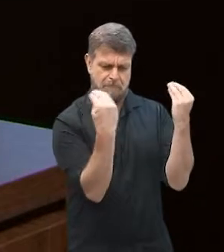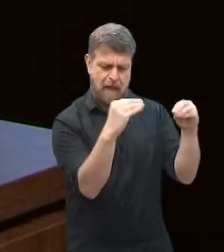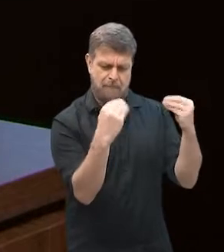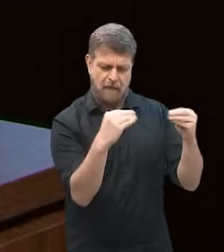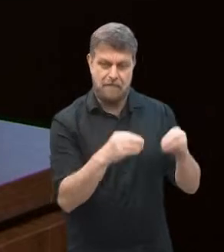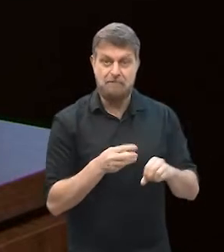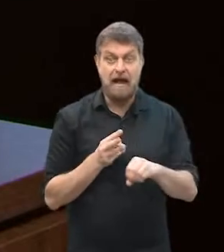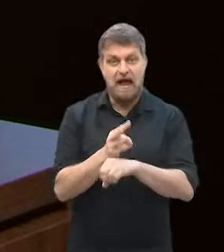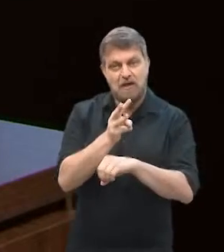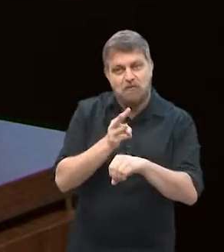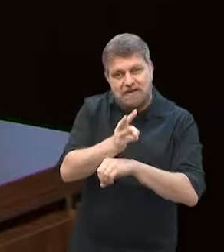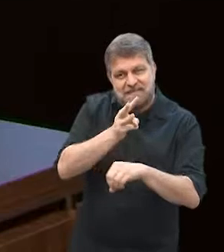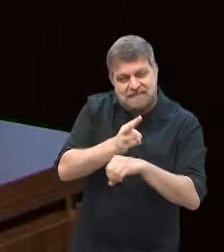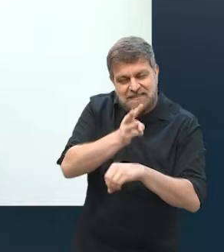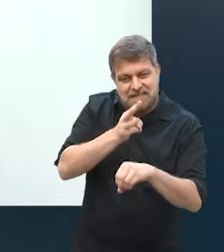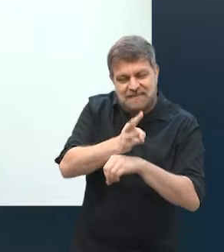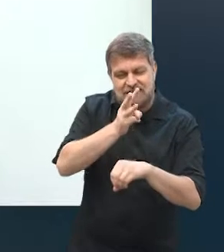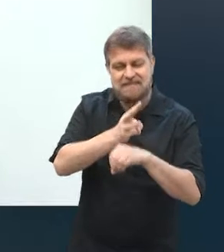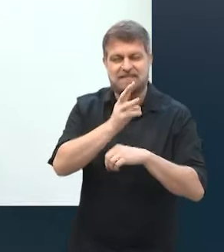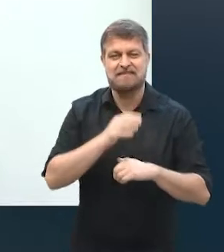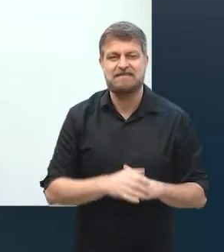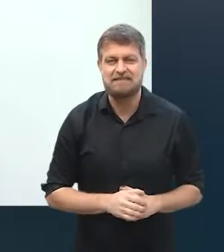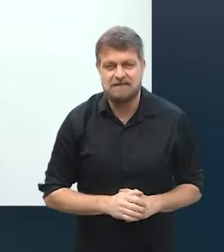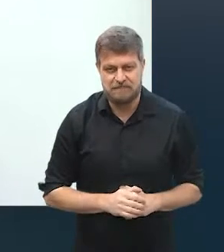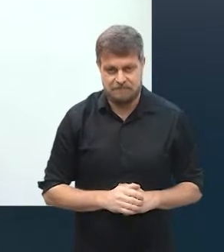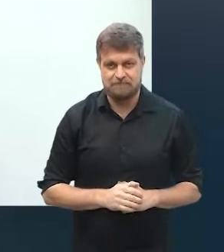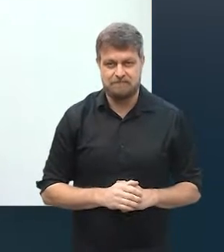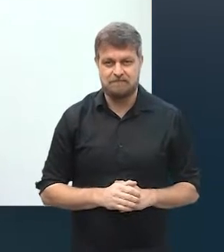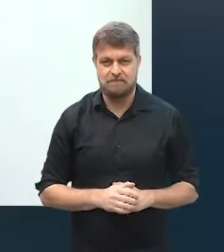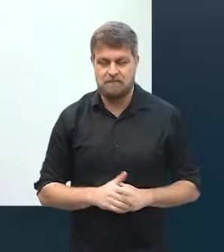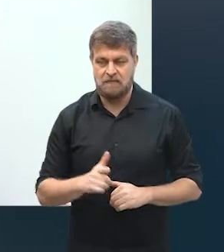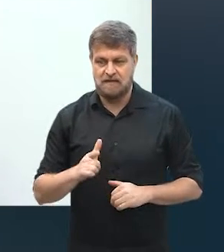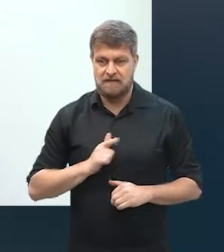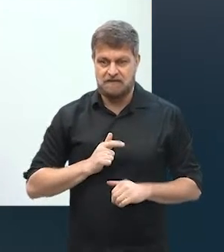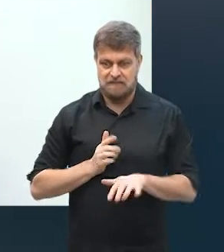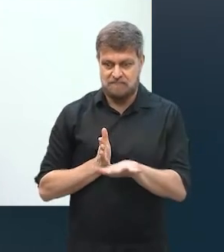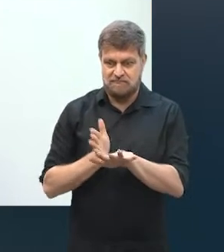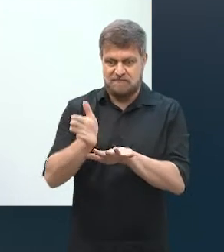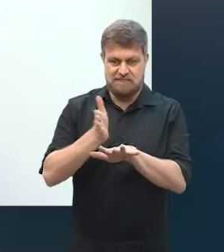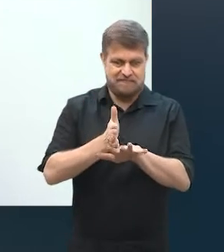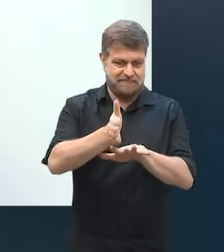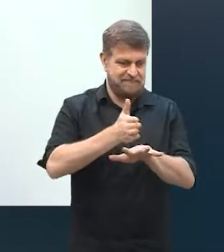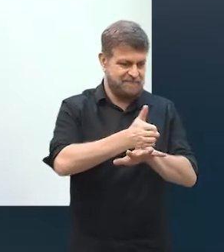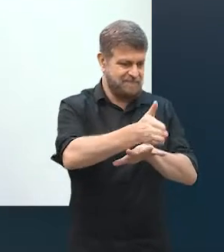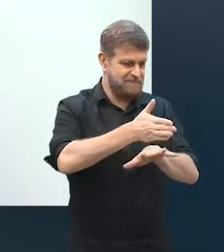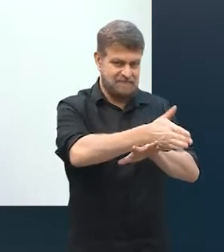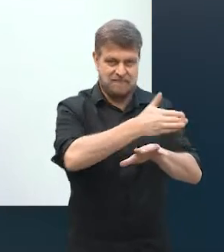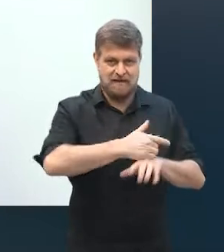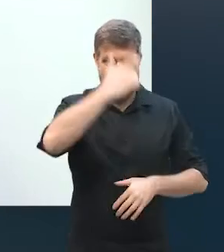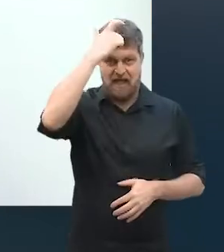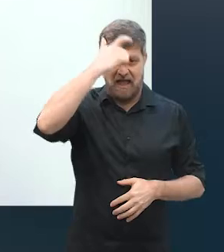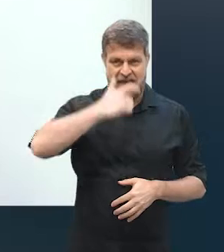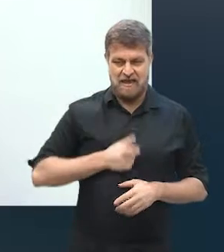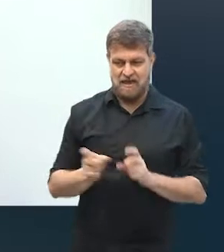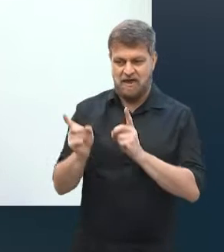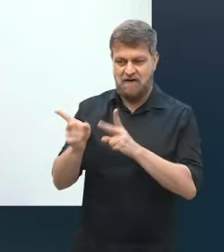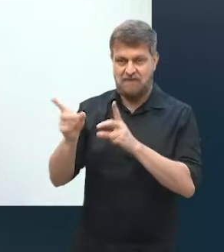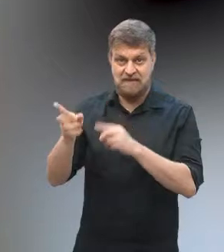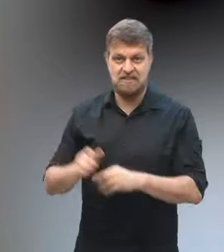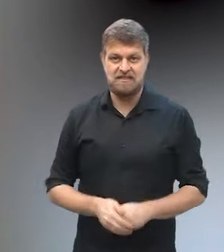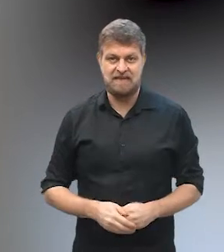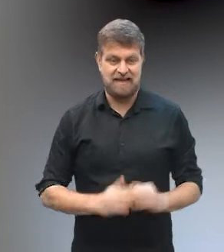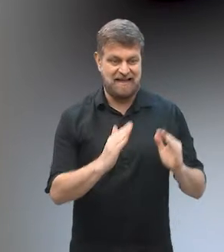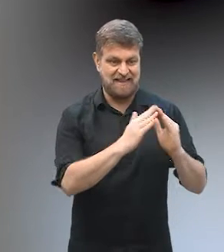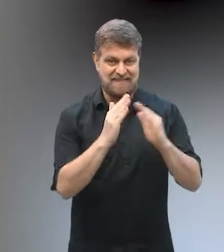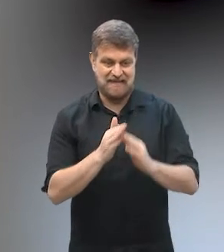no WhatsApp e tudo mais, e abrir esse leque, né. Então, eu comecei, mesmo revendedora, a ir visitar